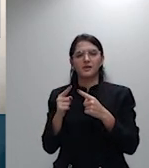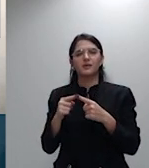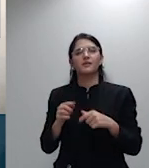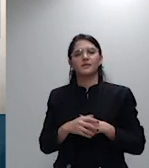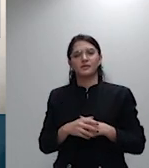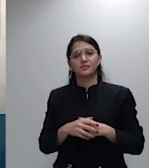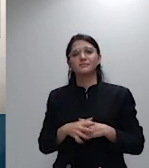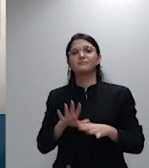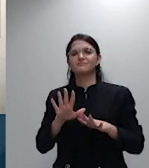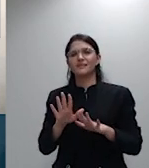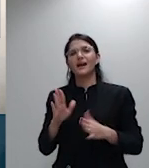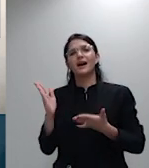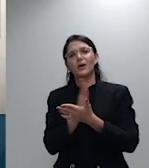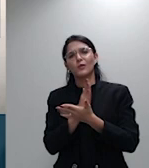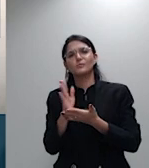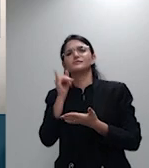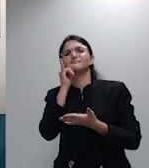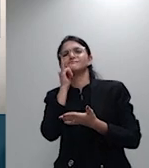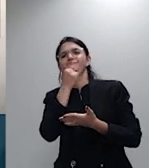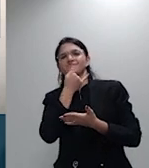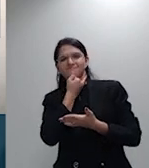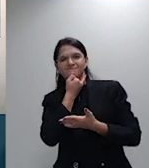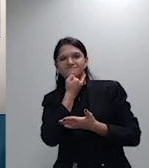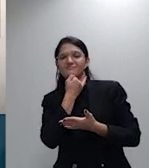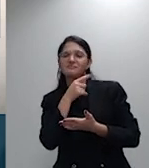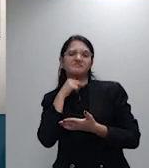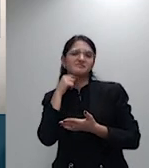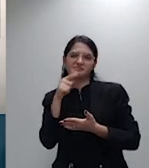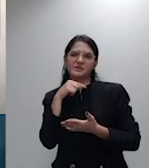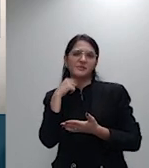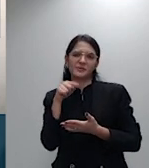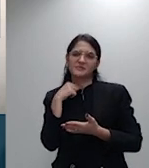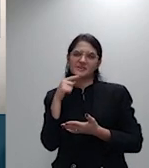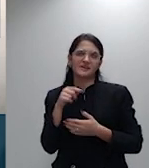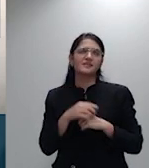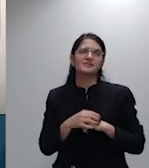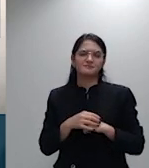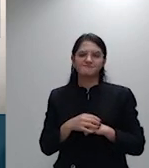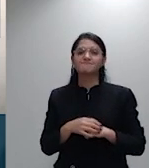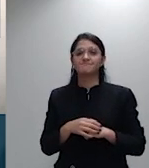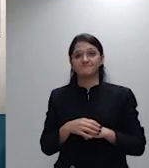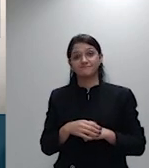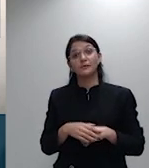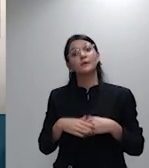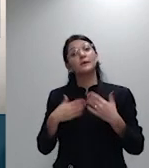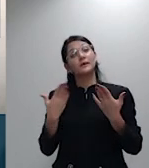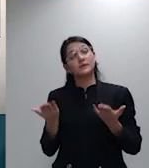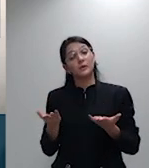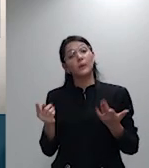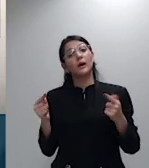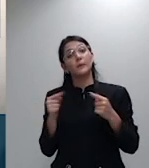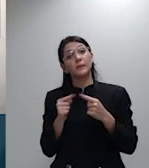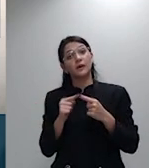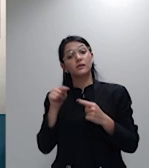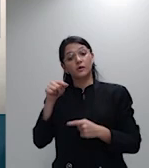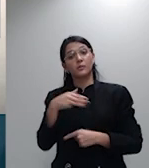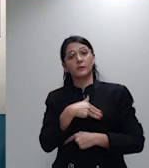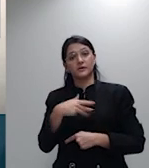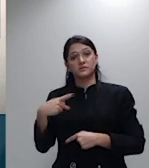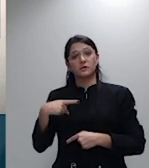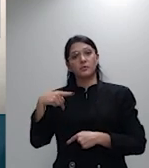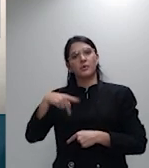todos aqueles que já entraram na terceira idade nessa perspectiva o Ministério Público de São Paulo em